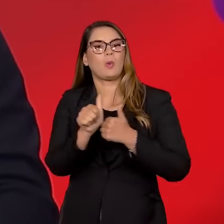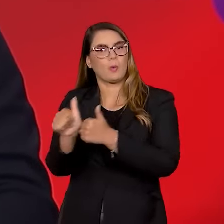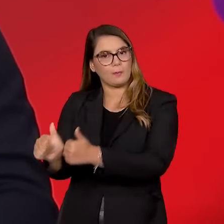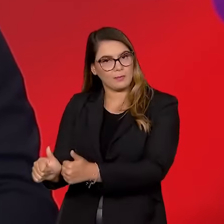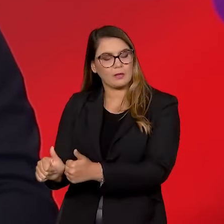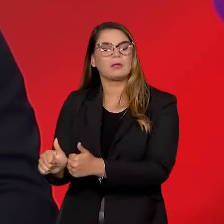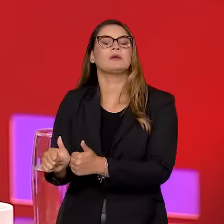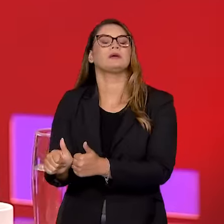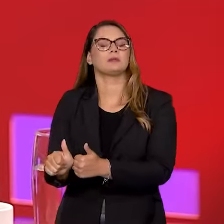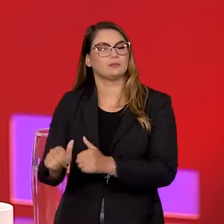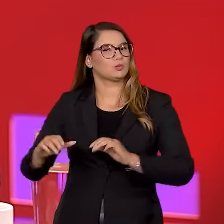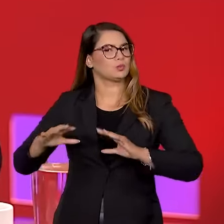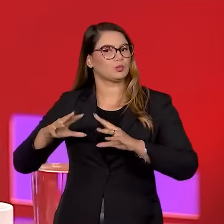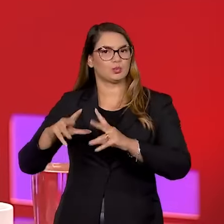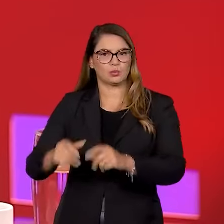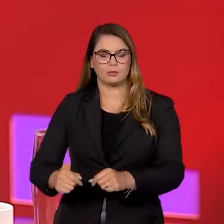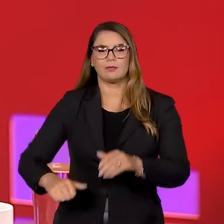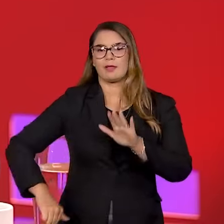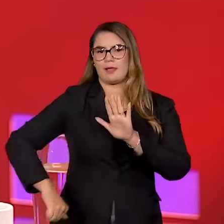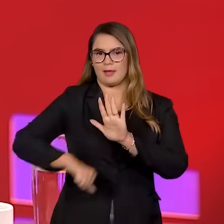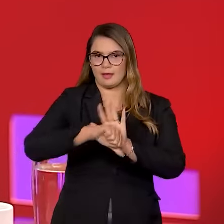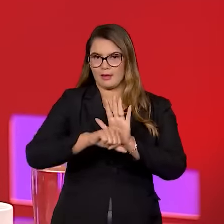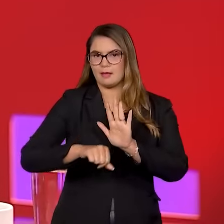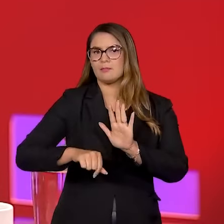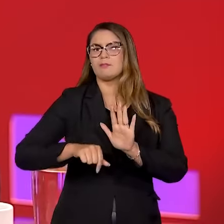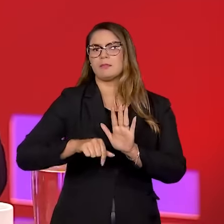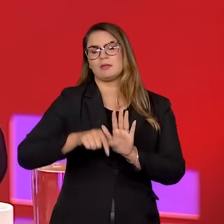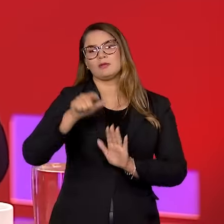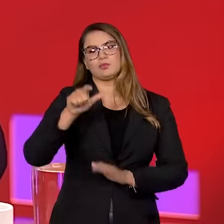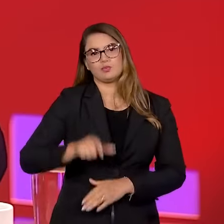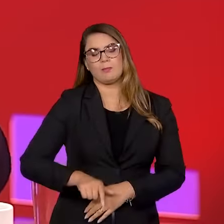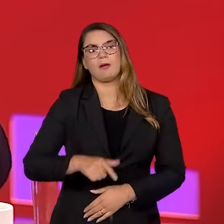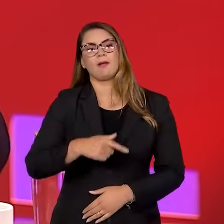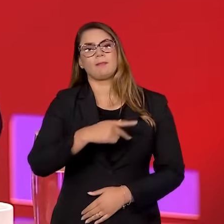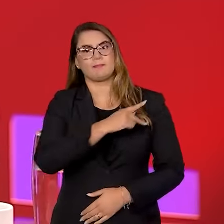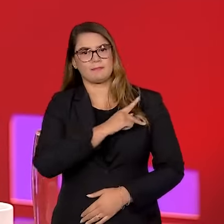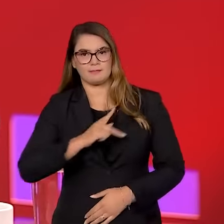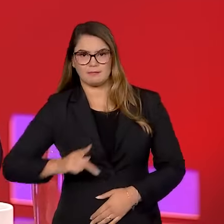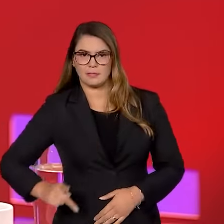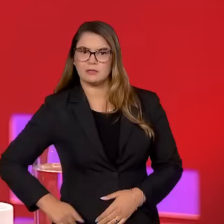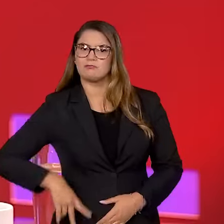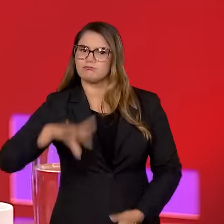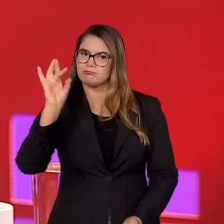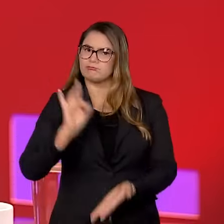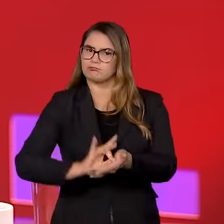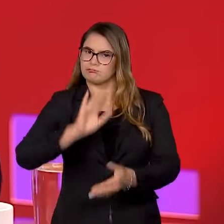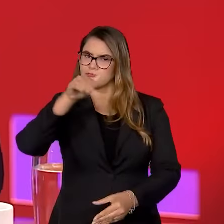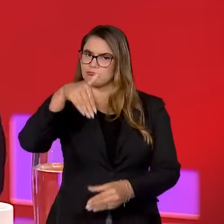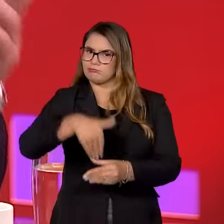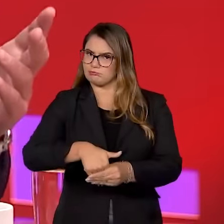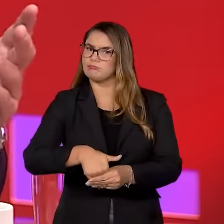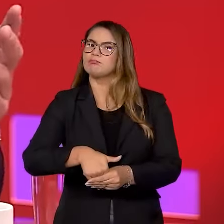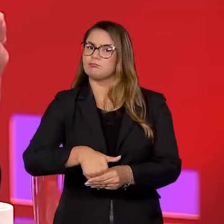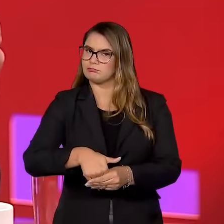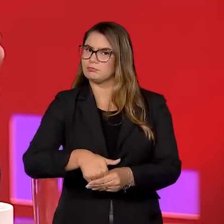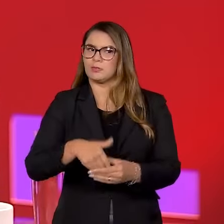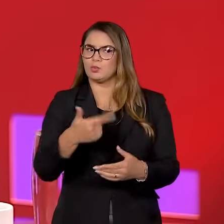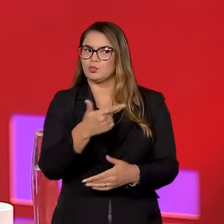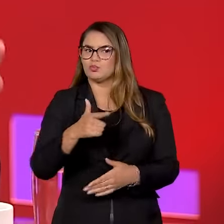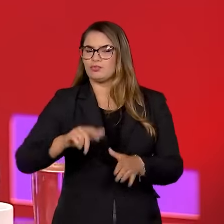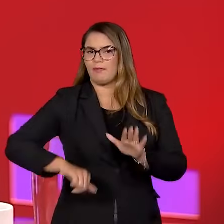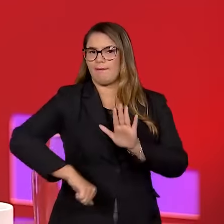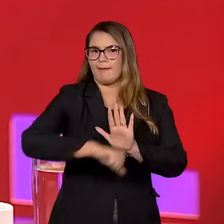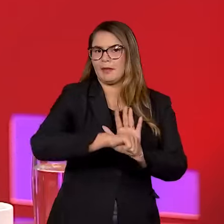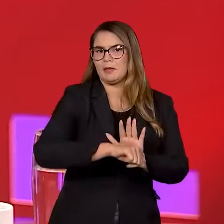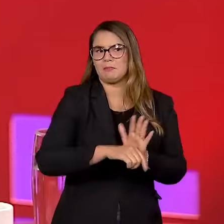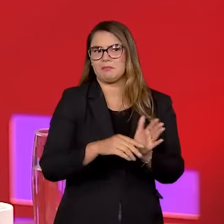deposição absolutamente criminosa de uma presidenta legitimamente eleita e reeleita, sem qualquer tipo de crime de responsabilidade